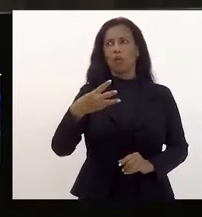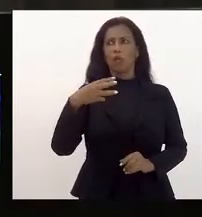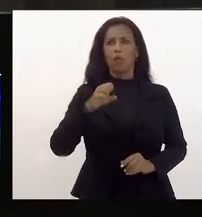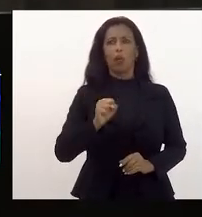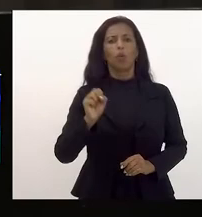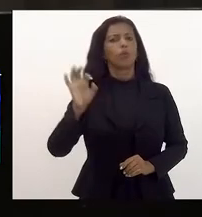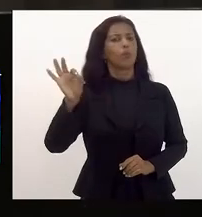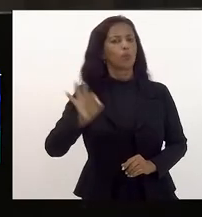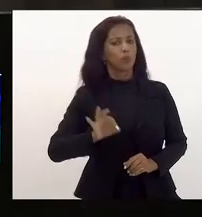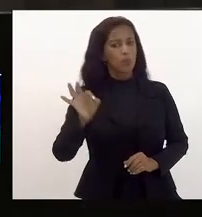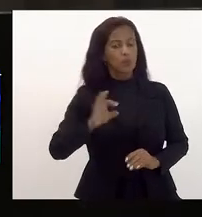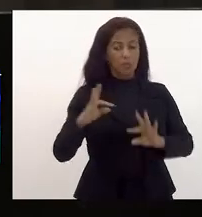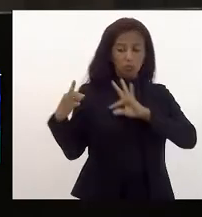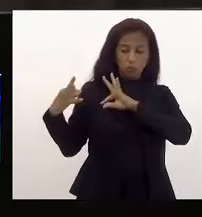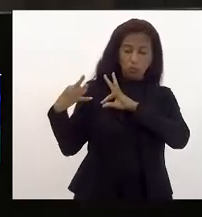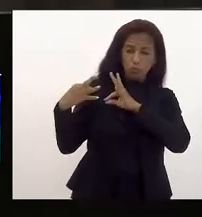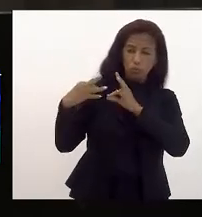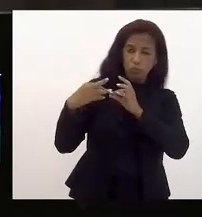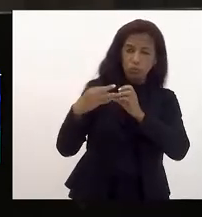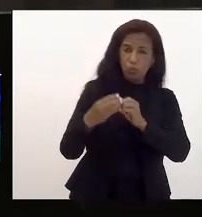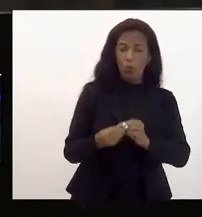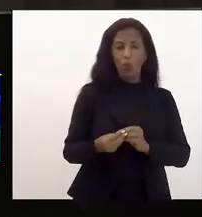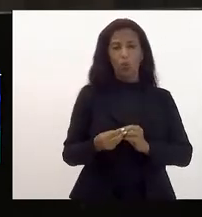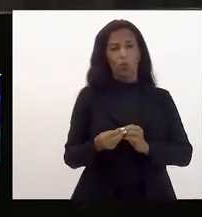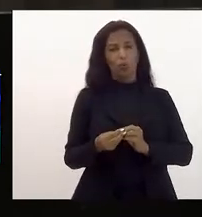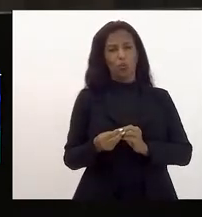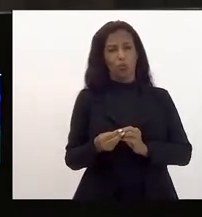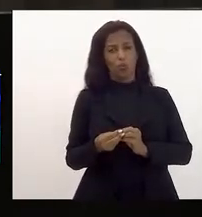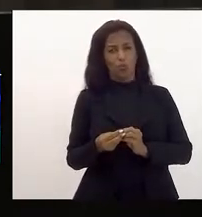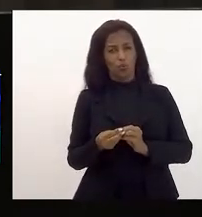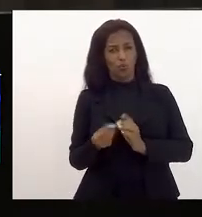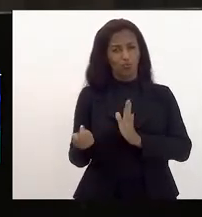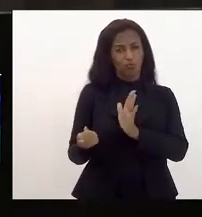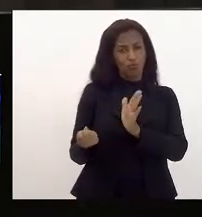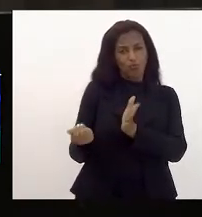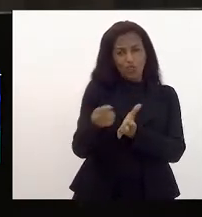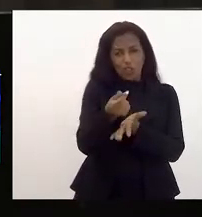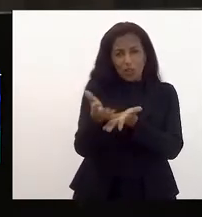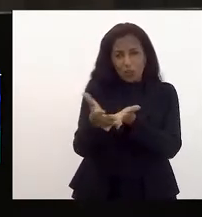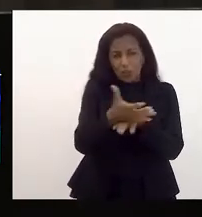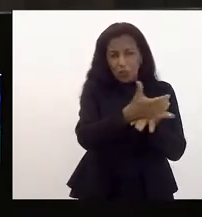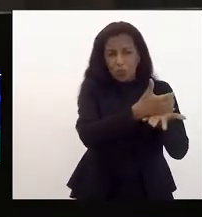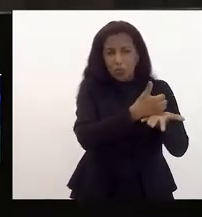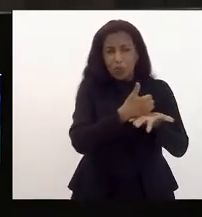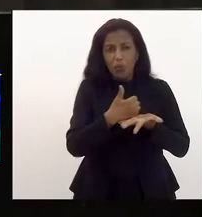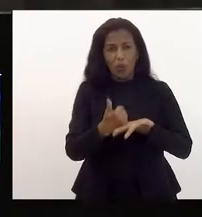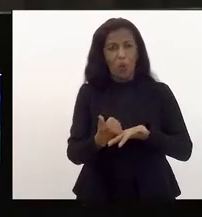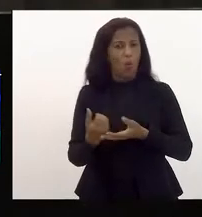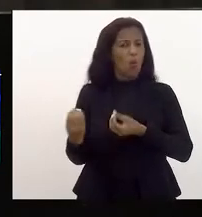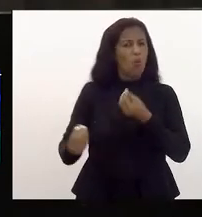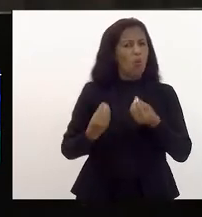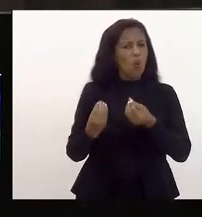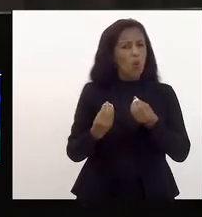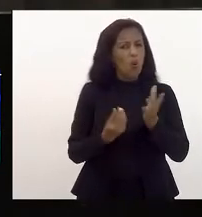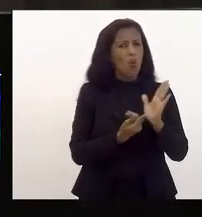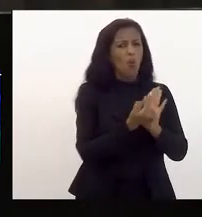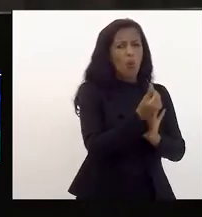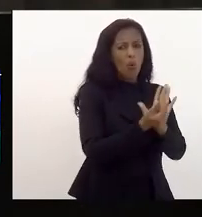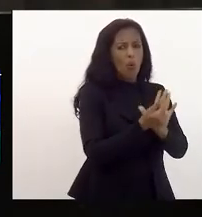de toda essa enorme fatia do orçamento. Então, como um orçamento de